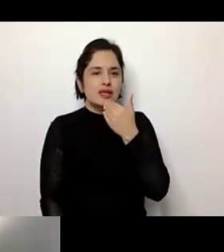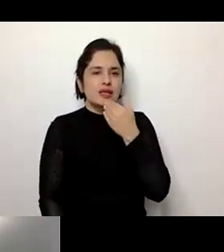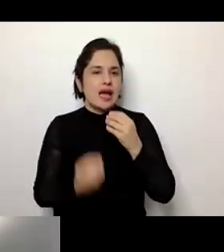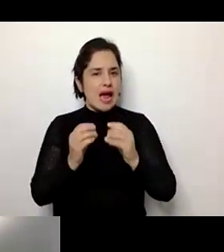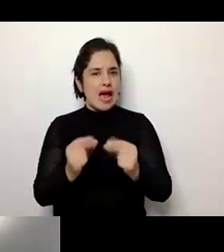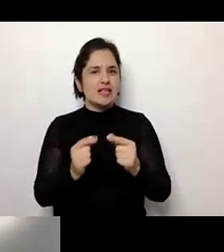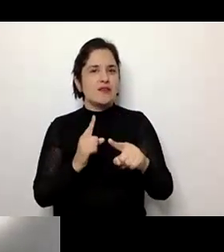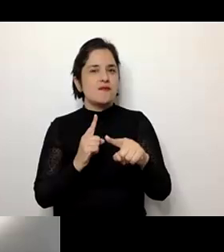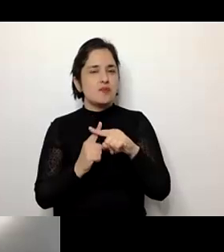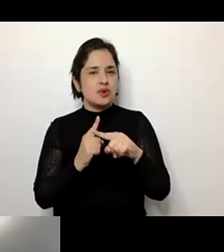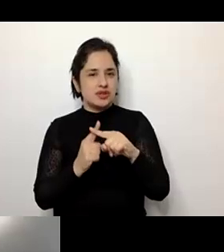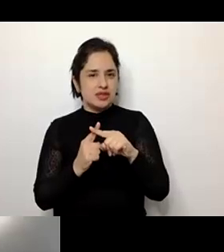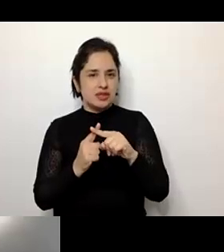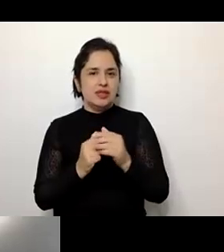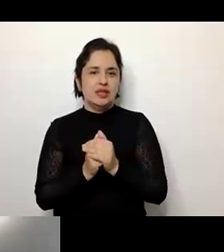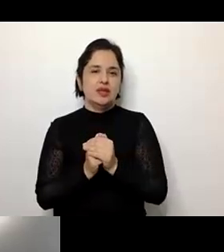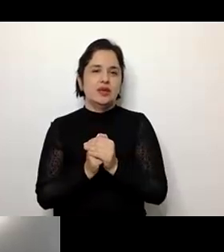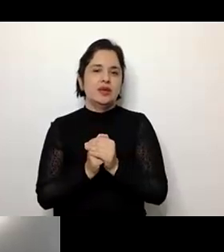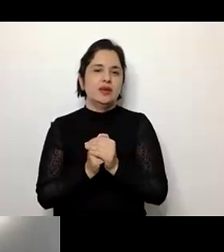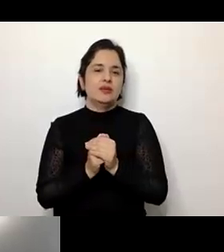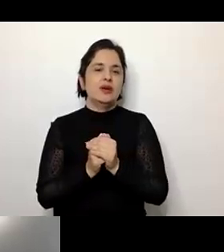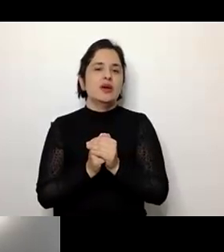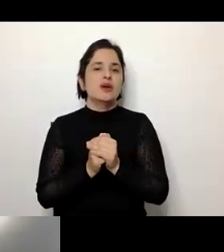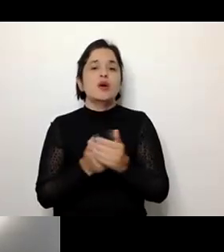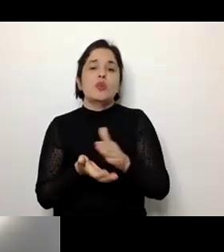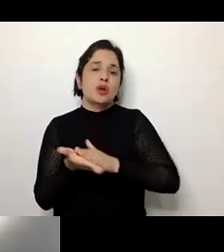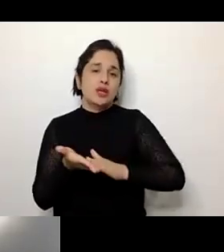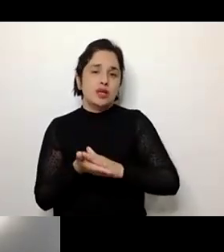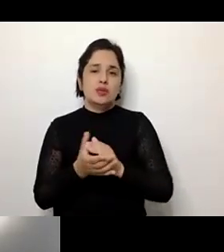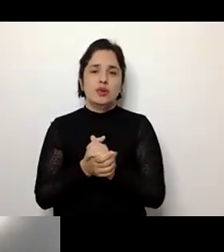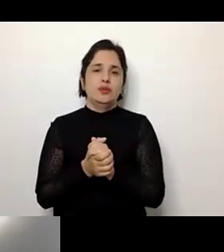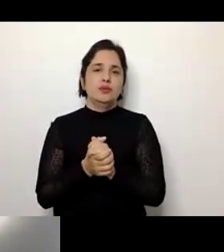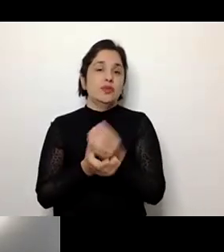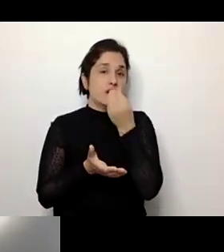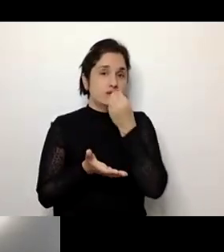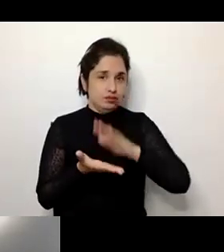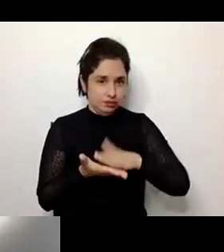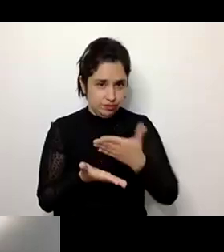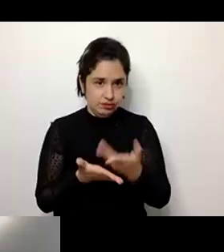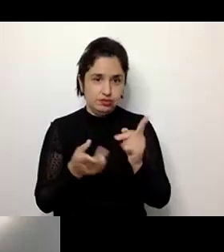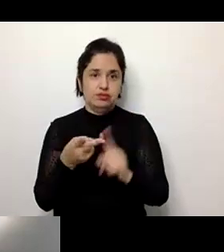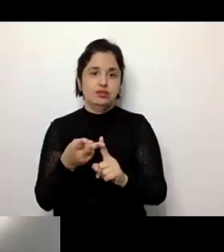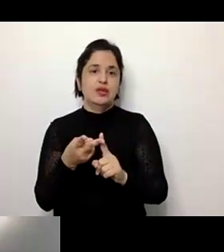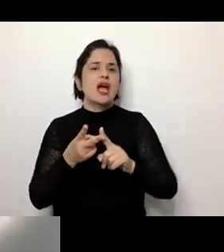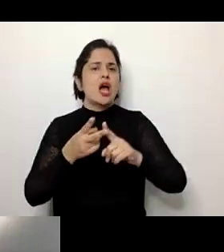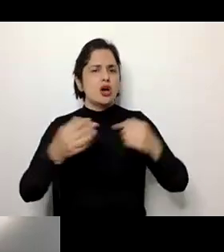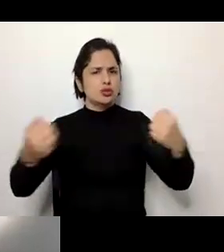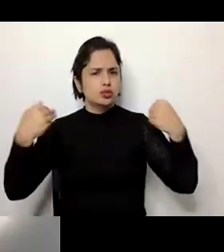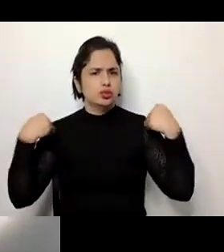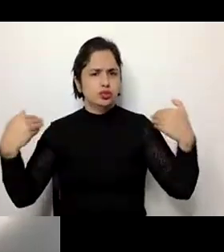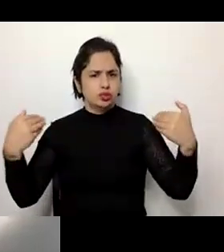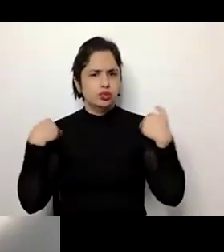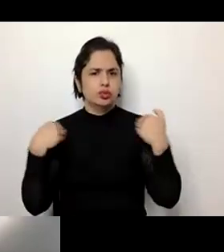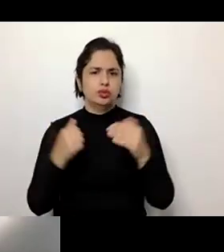favoráveis ou não ao envelhecimento, como a alimentação saudável, a atividade física,